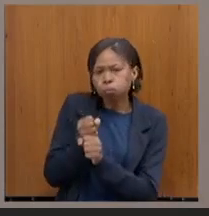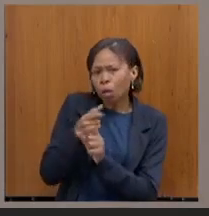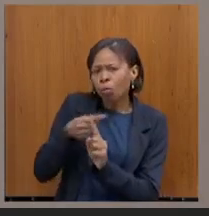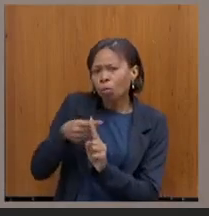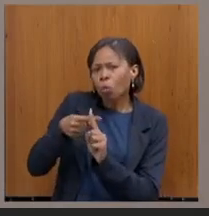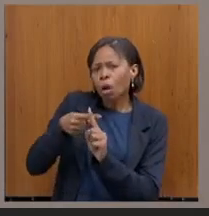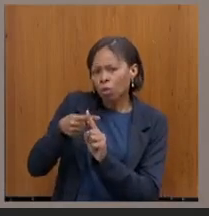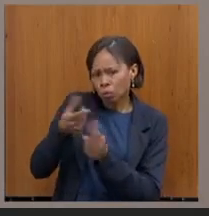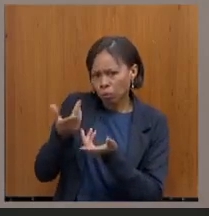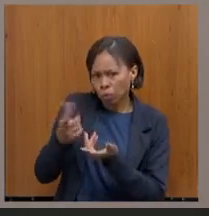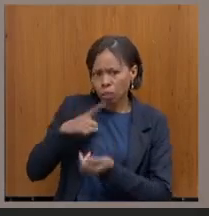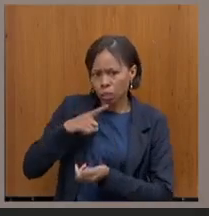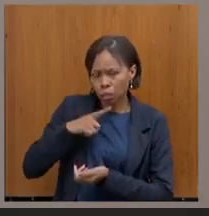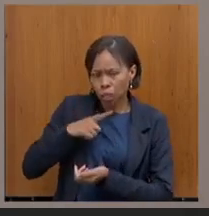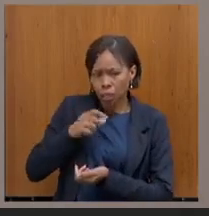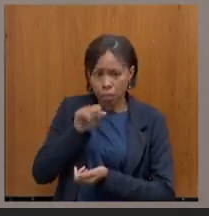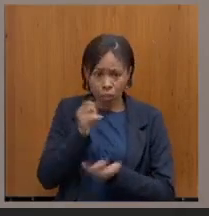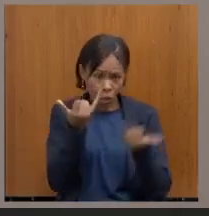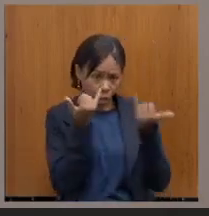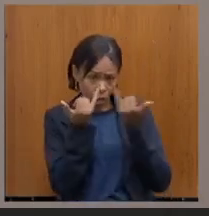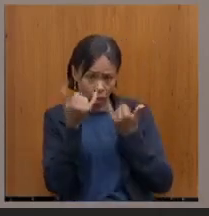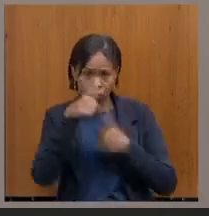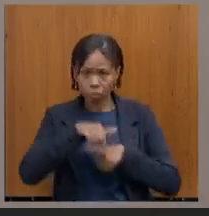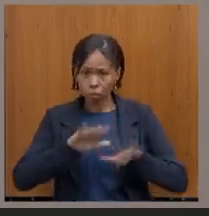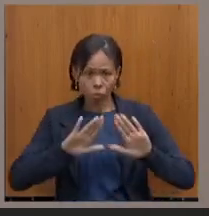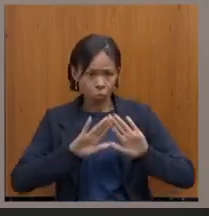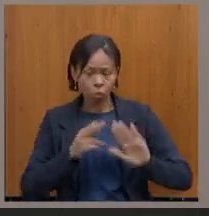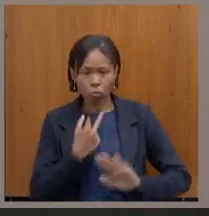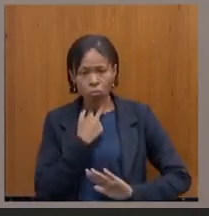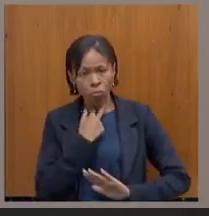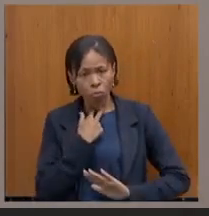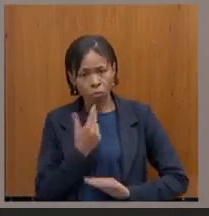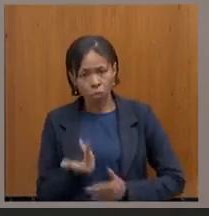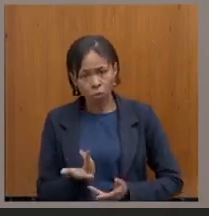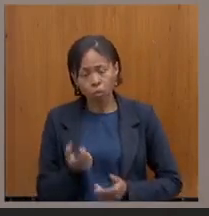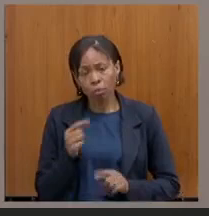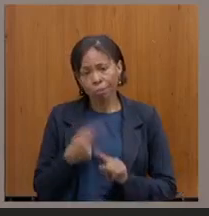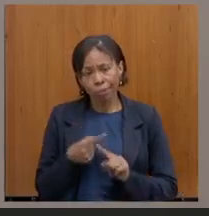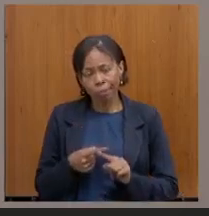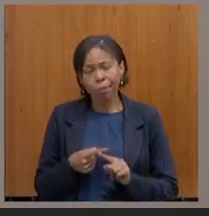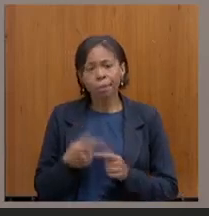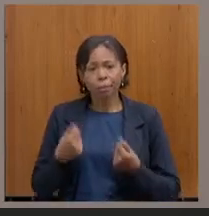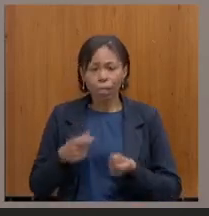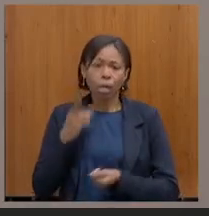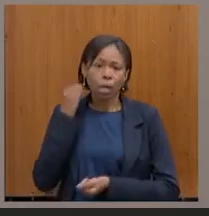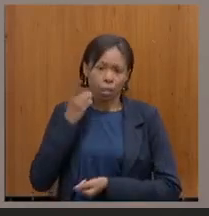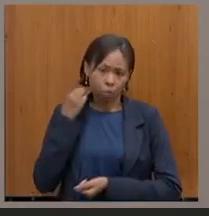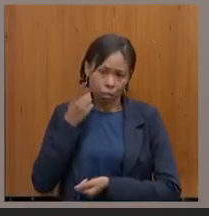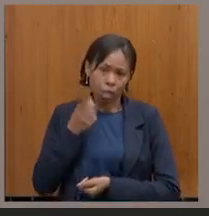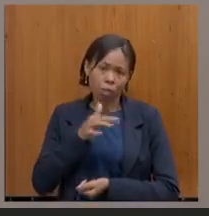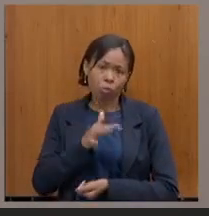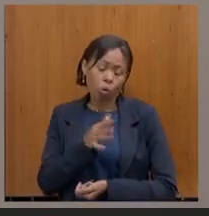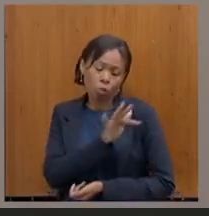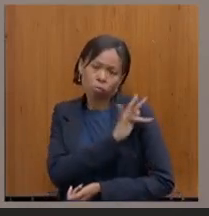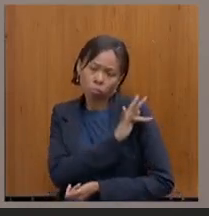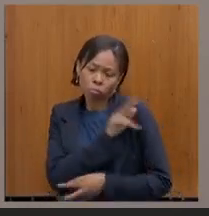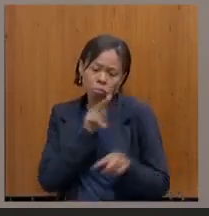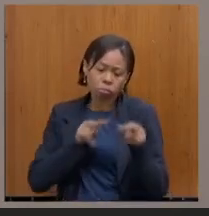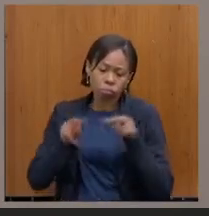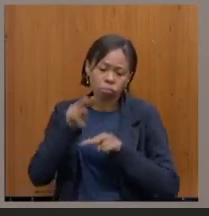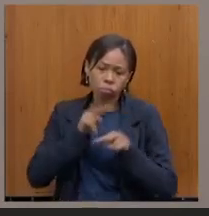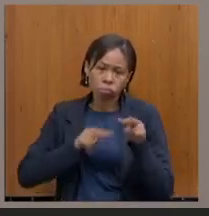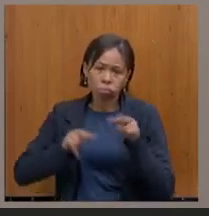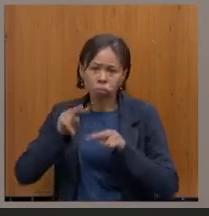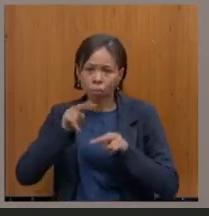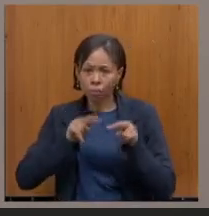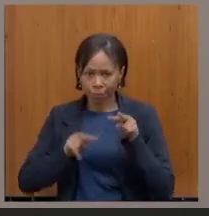base de informação na Assembleia Legislativa para o deputado poder fiscalizar o ato executivo. Num...